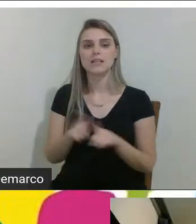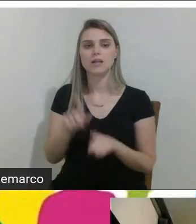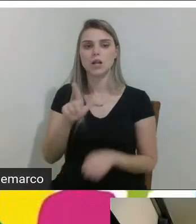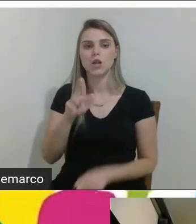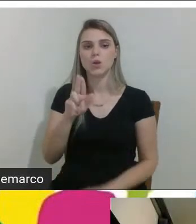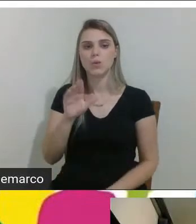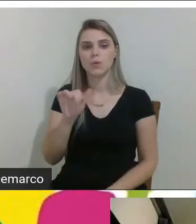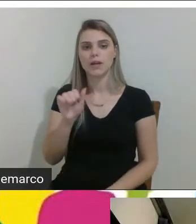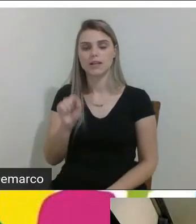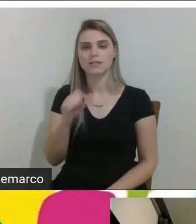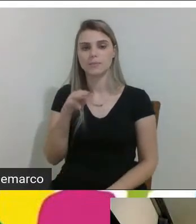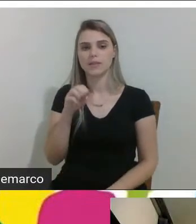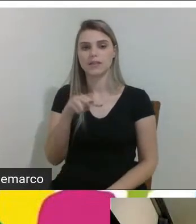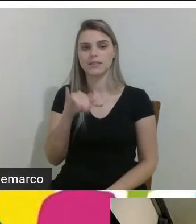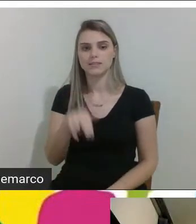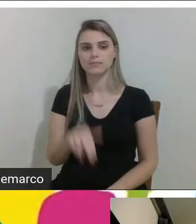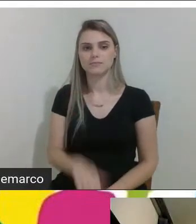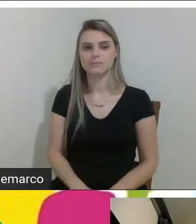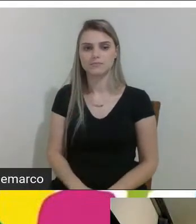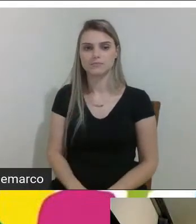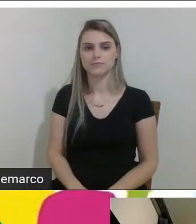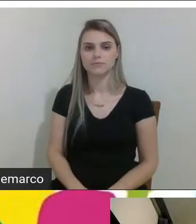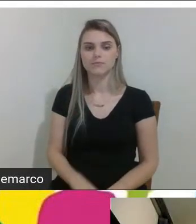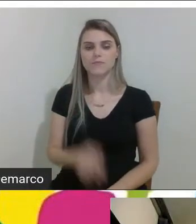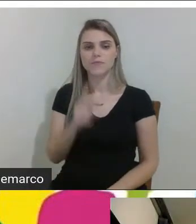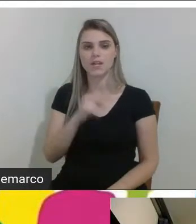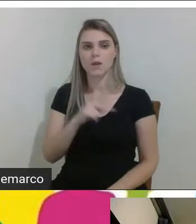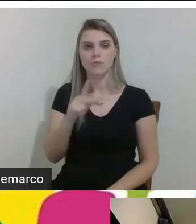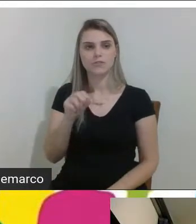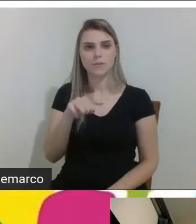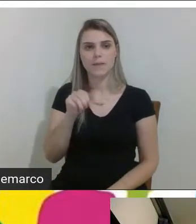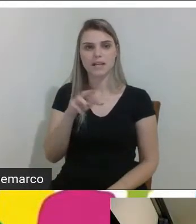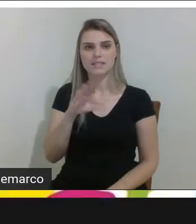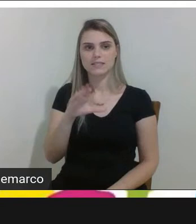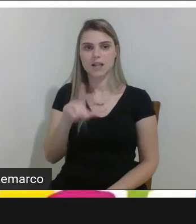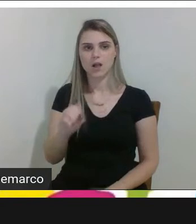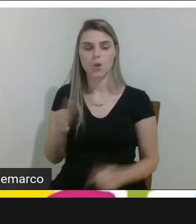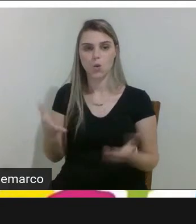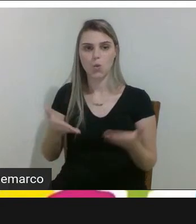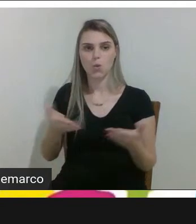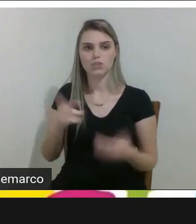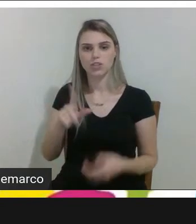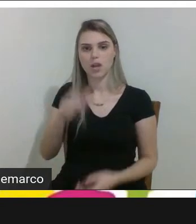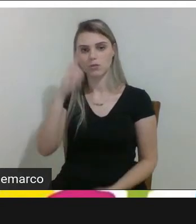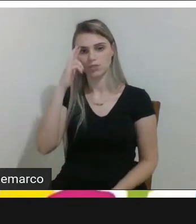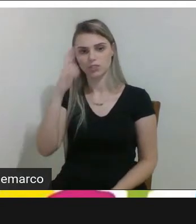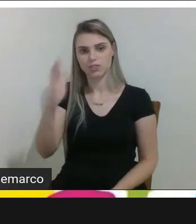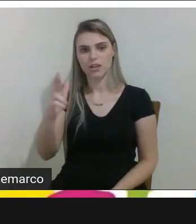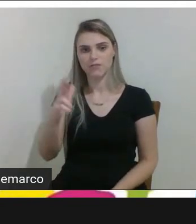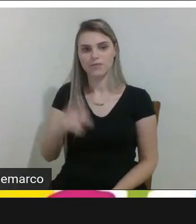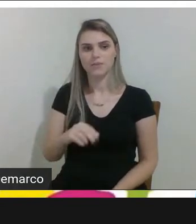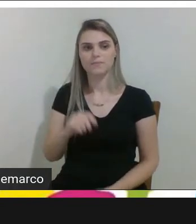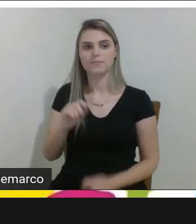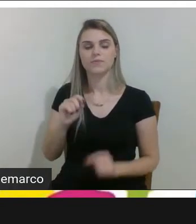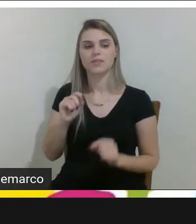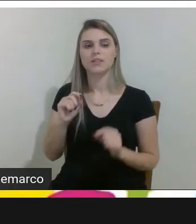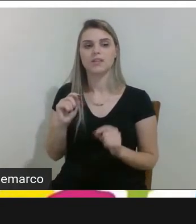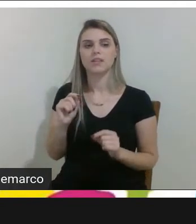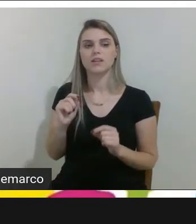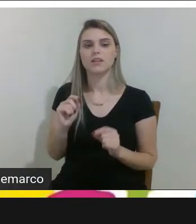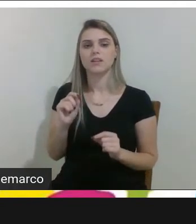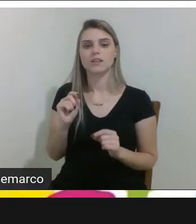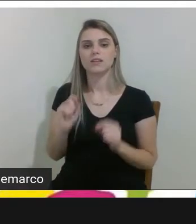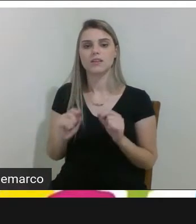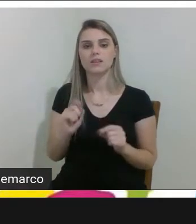o professor Marcelo André Toso hoje é o chefe DEF não é ele é o chefe do departamento de ensino